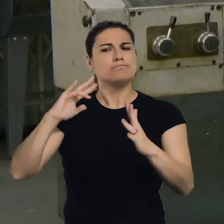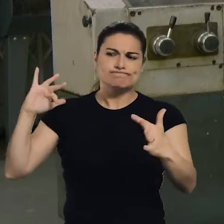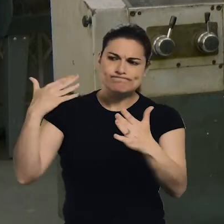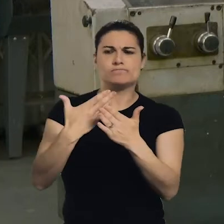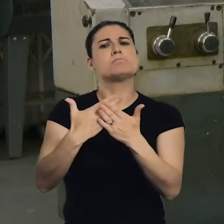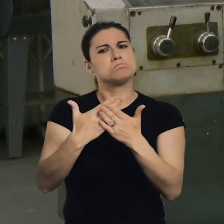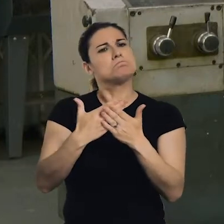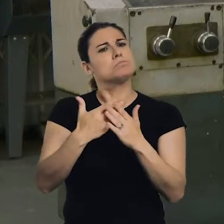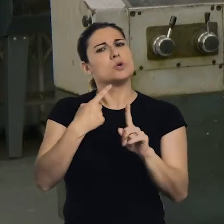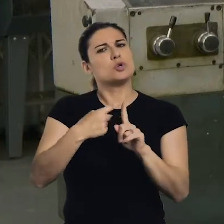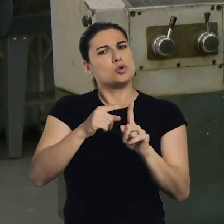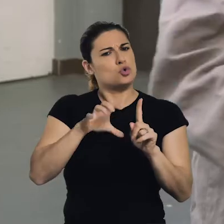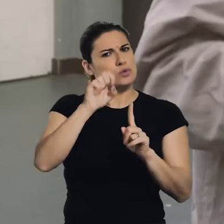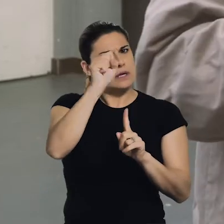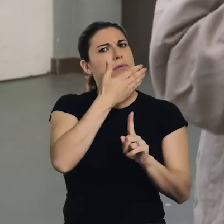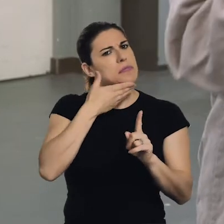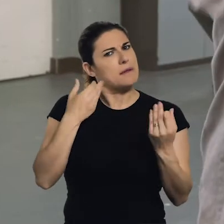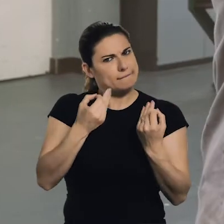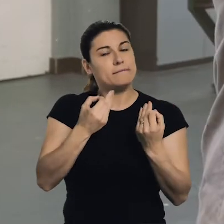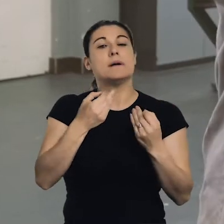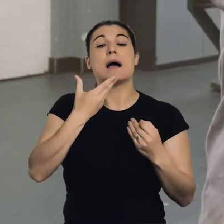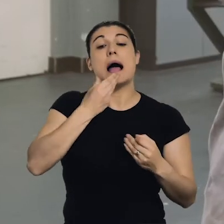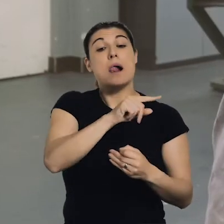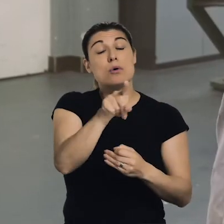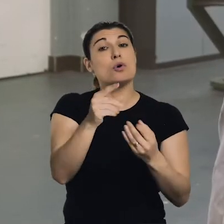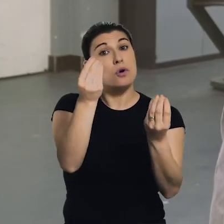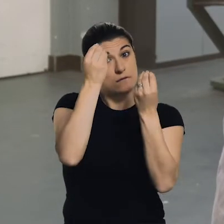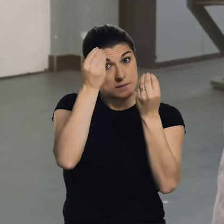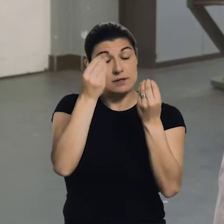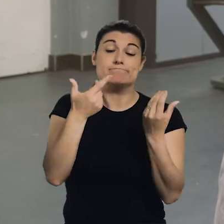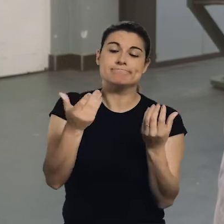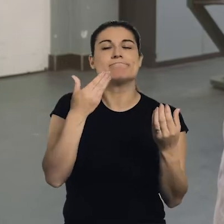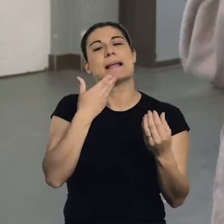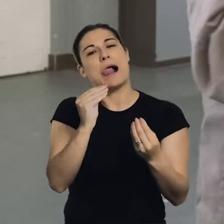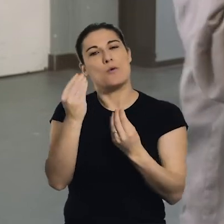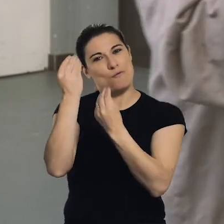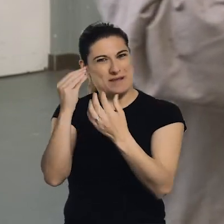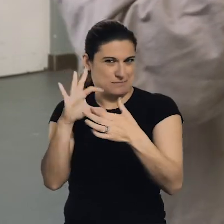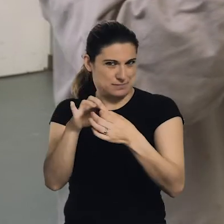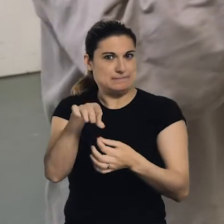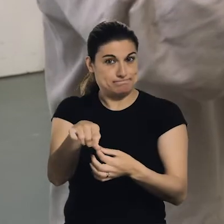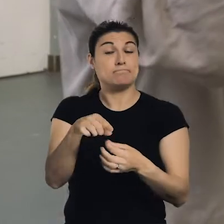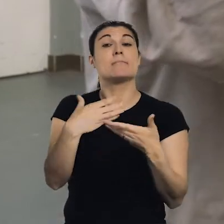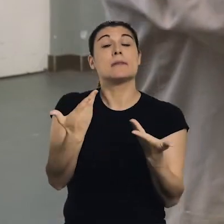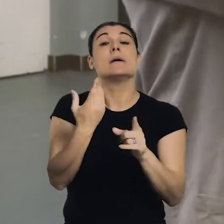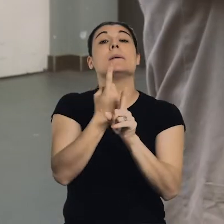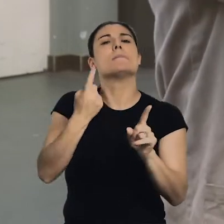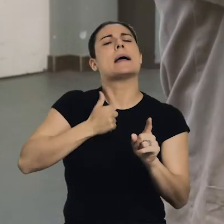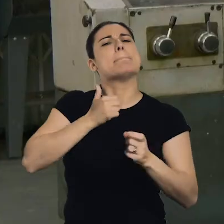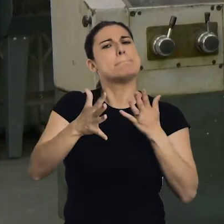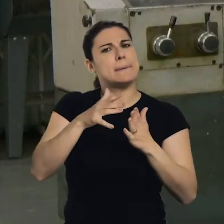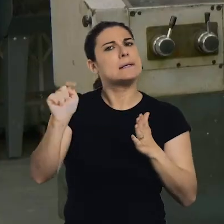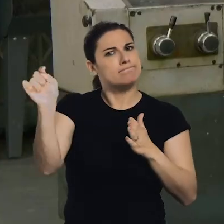tido algum sucesso na formação dos alunos, formandos no caso,